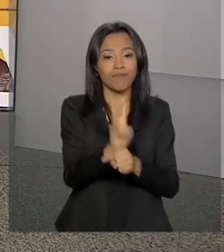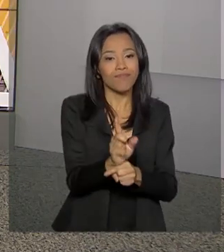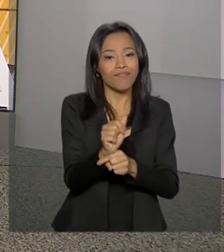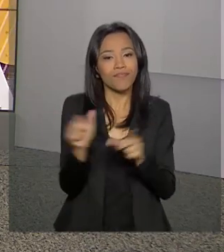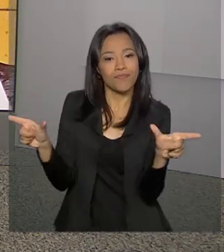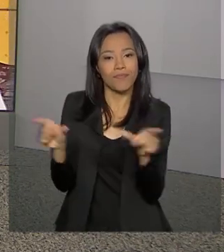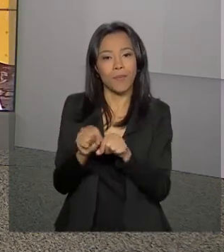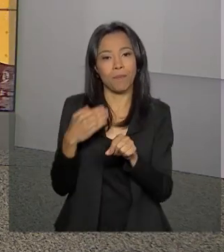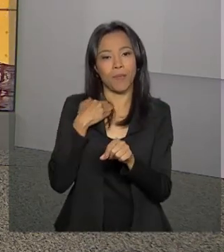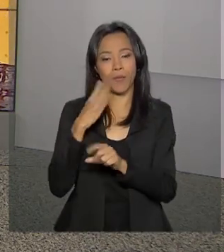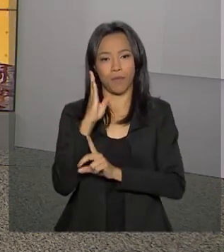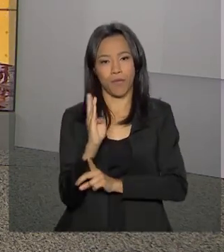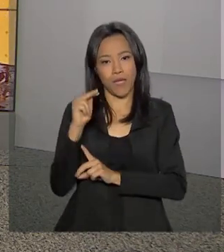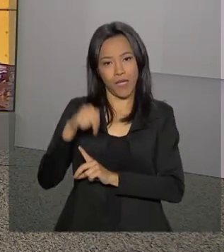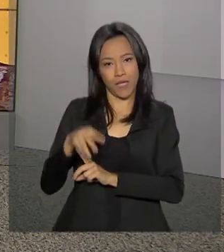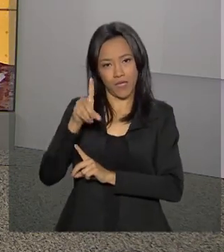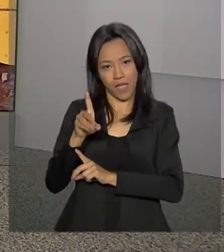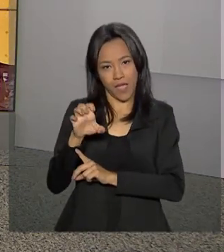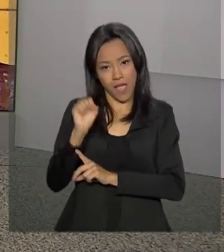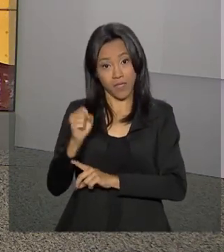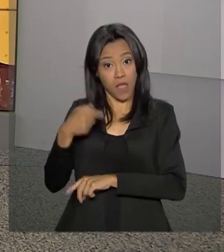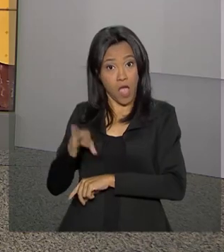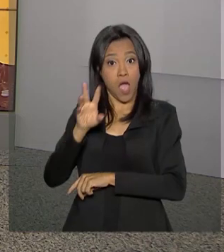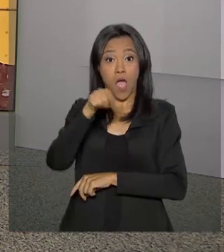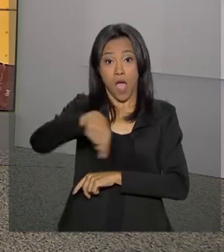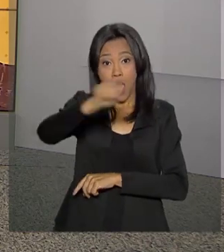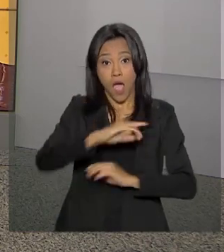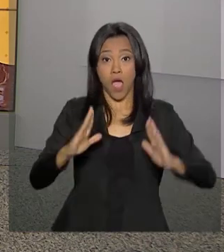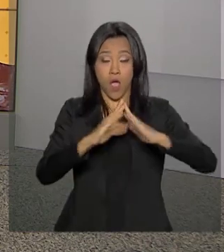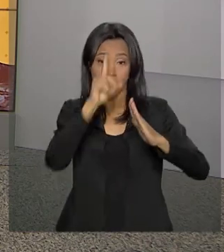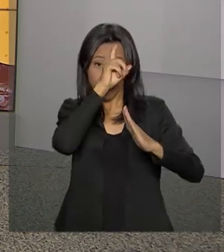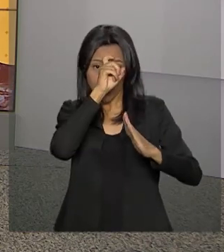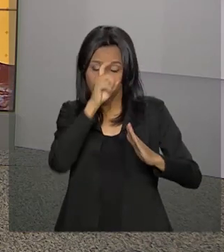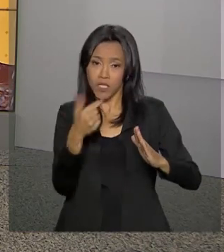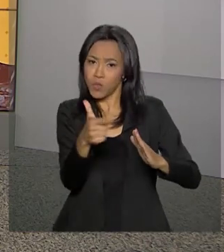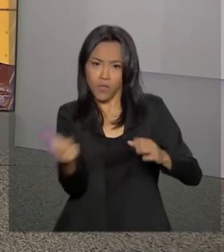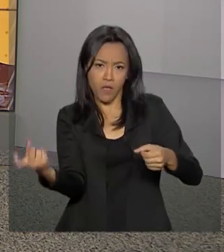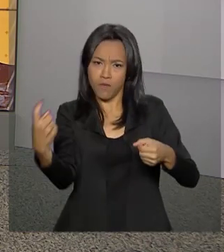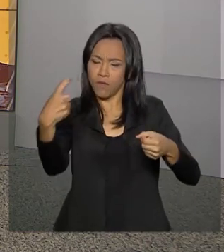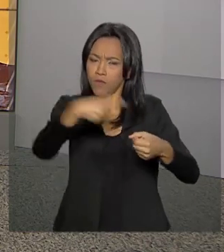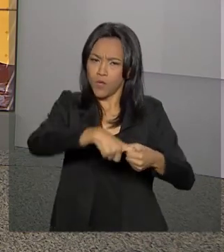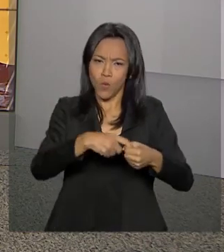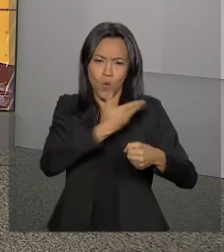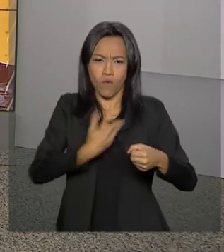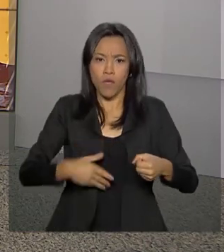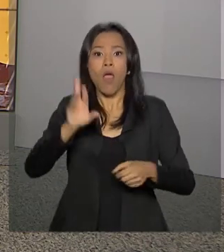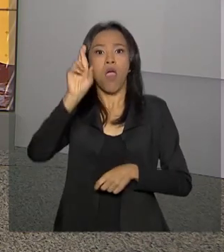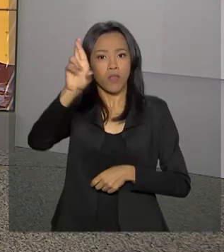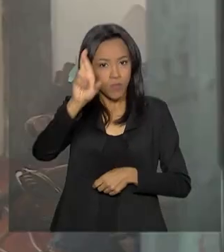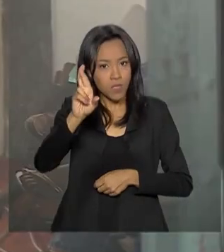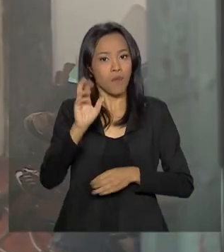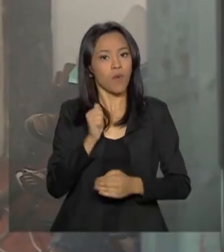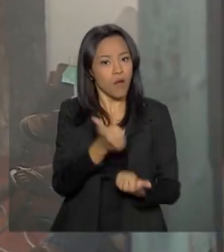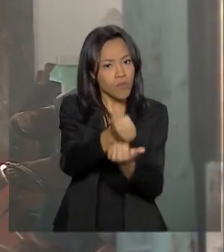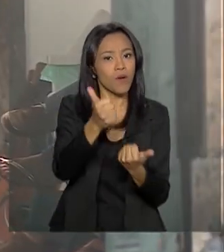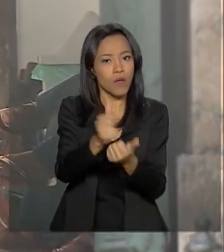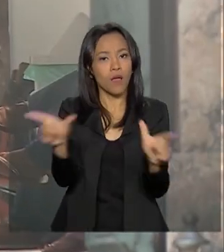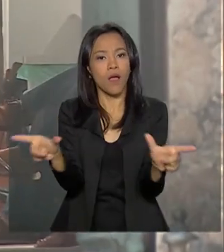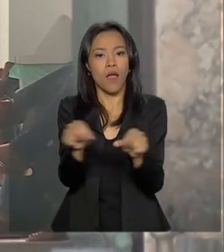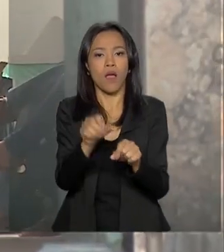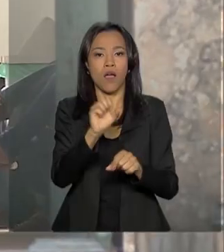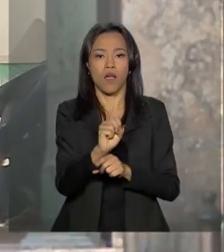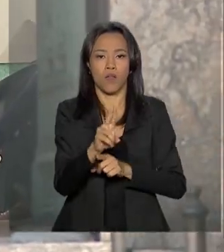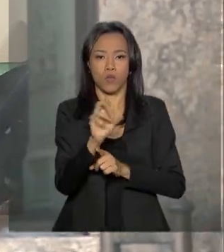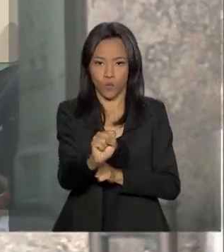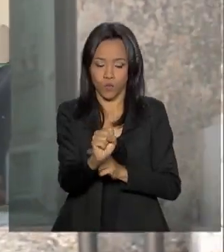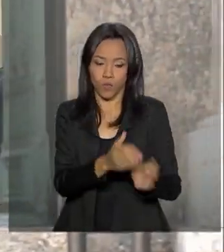para ajudar as Santas Casas, que são responsáveis por metade dos atendimentos do Sistema Único de Saúde. Acessível